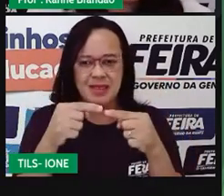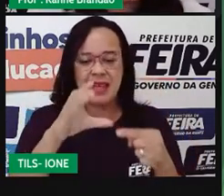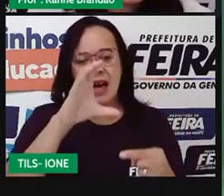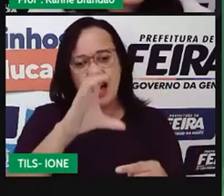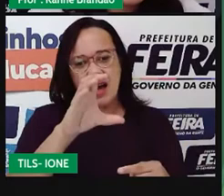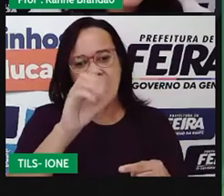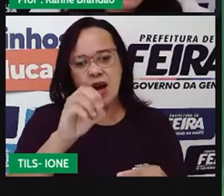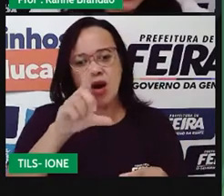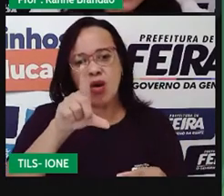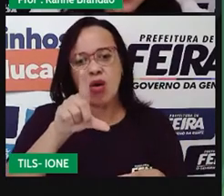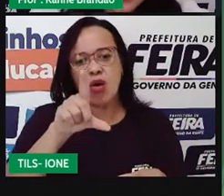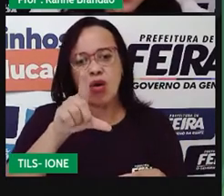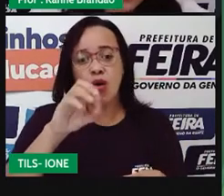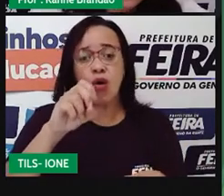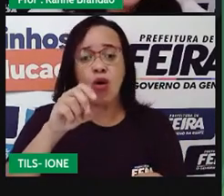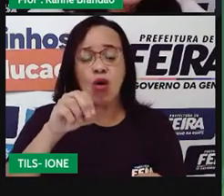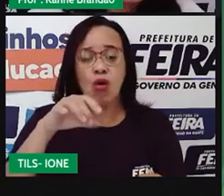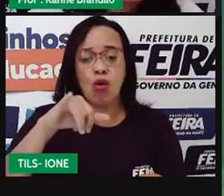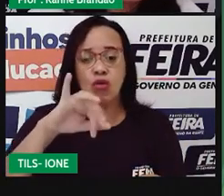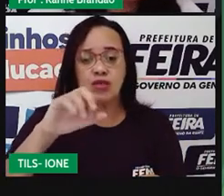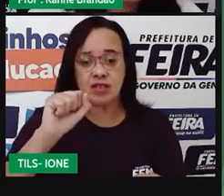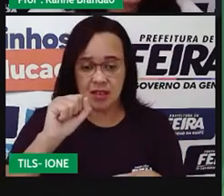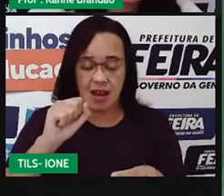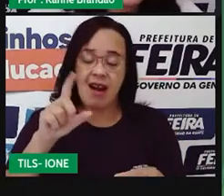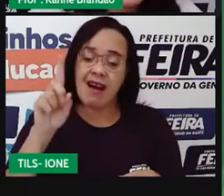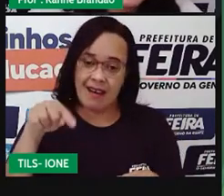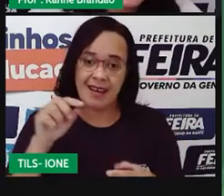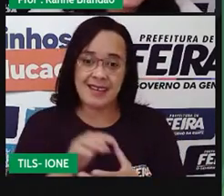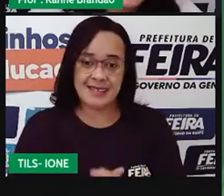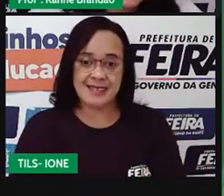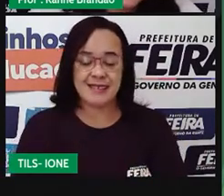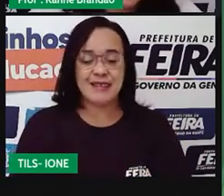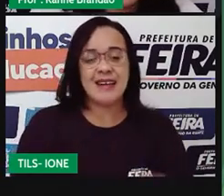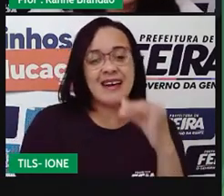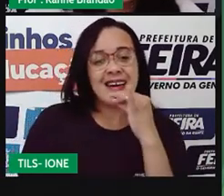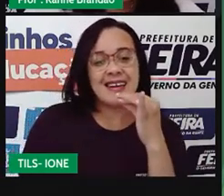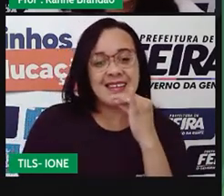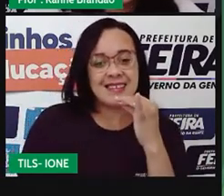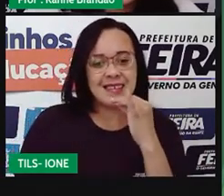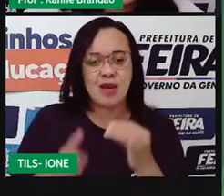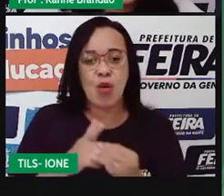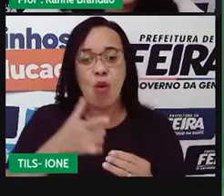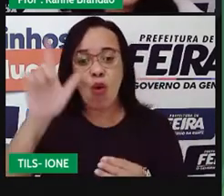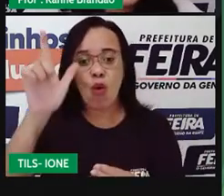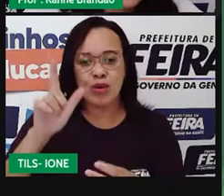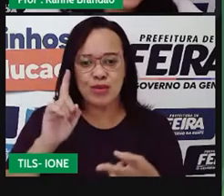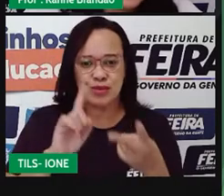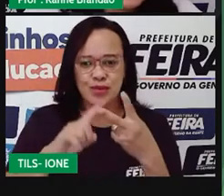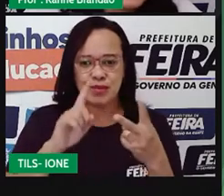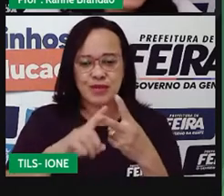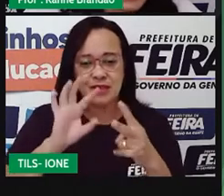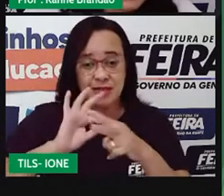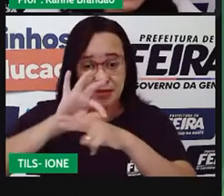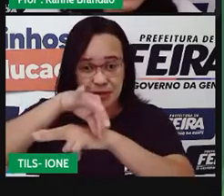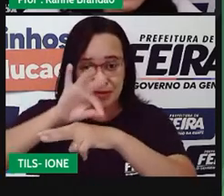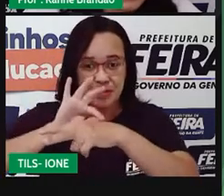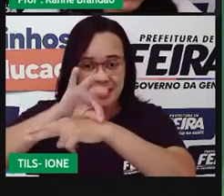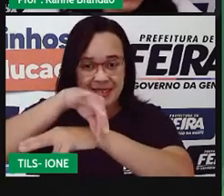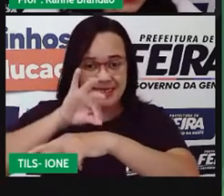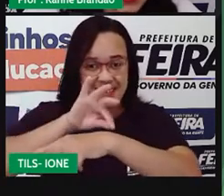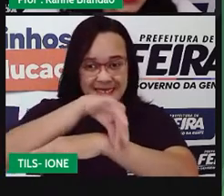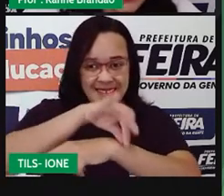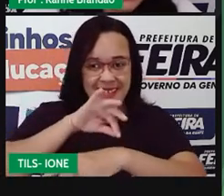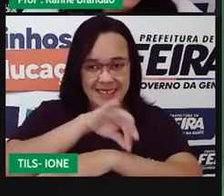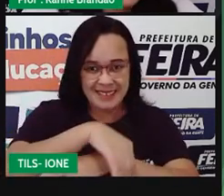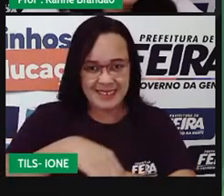Um outro exemplo que a gente vai ter, ó. Por exemplo, essas formigas aqui, ó. Que tem nas formigas, as rainhas,